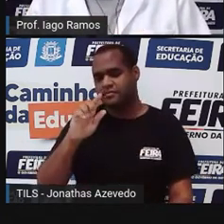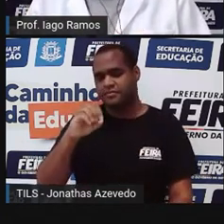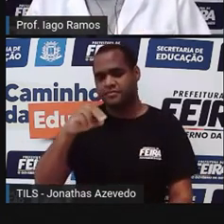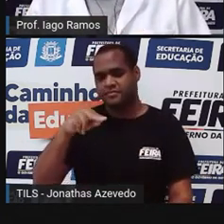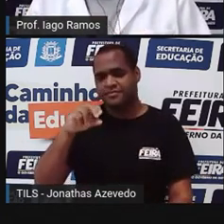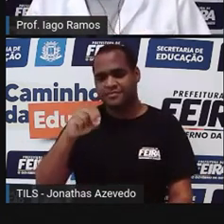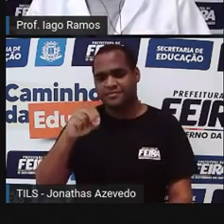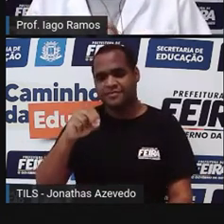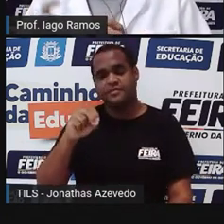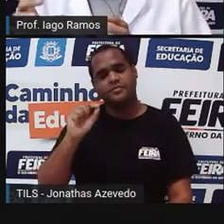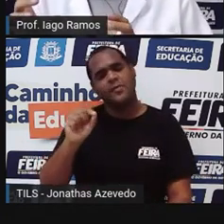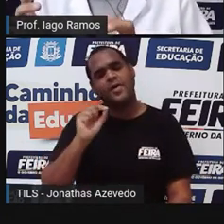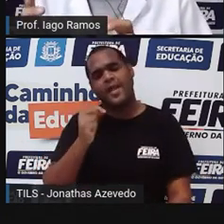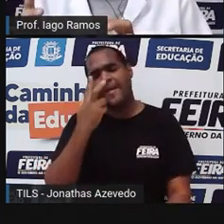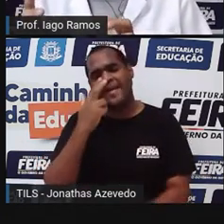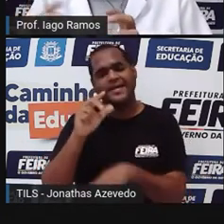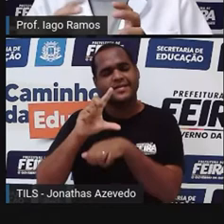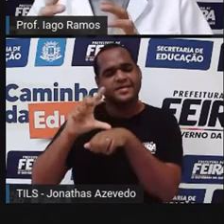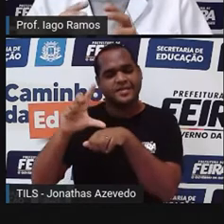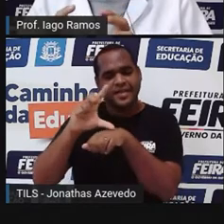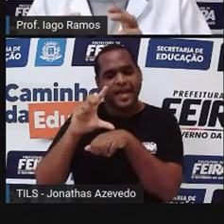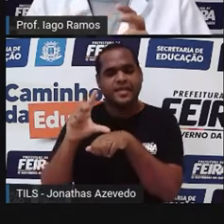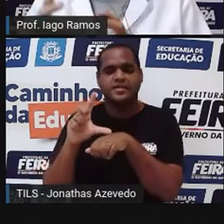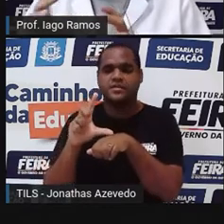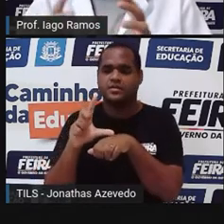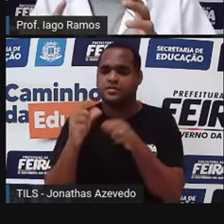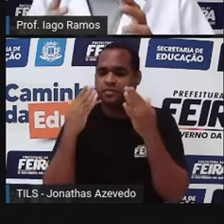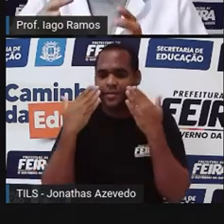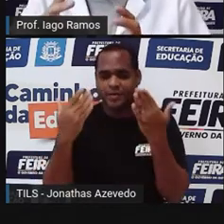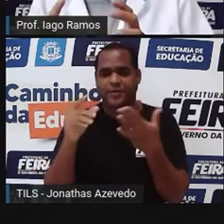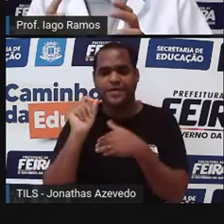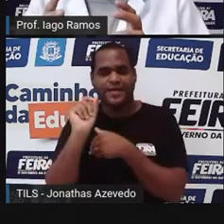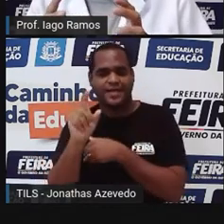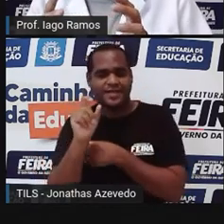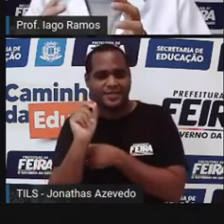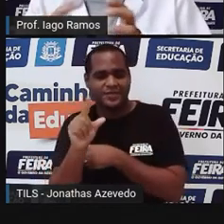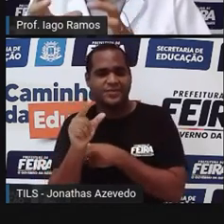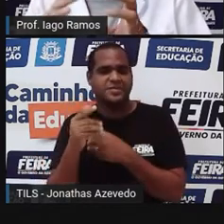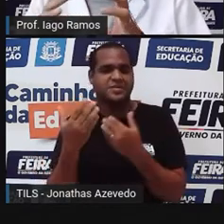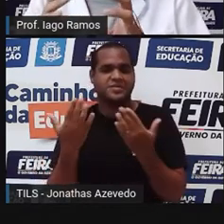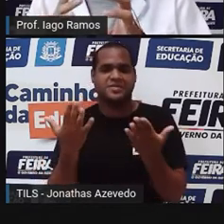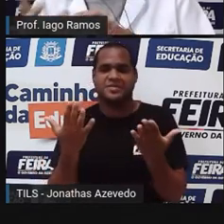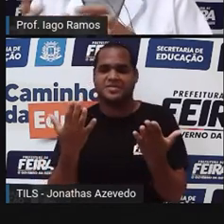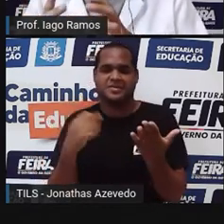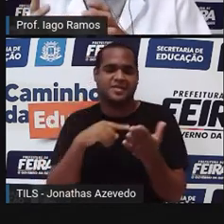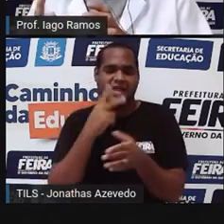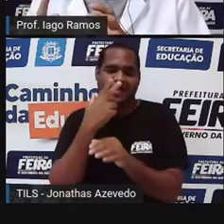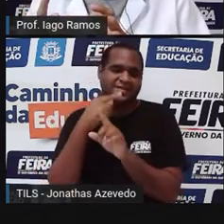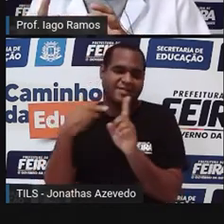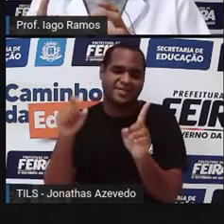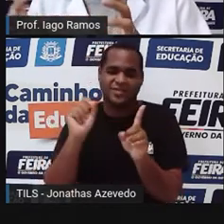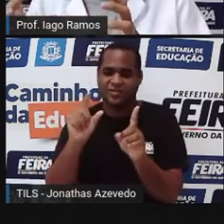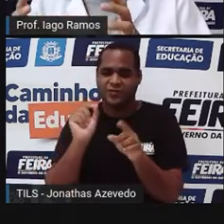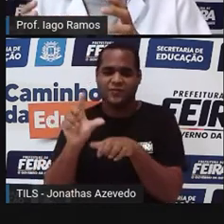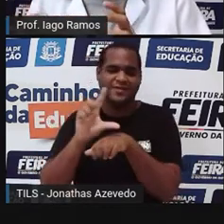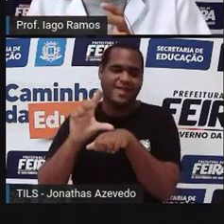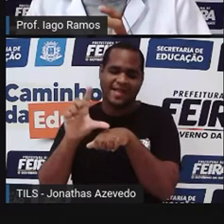está em lilás, né? Eu coloquei ali azul, às vezes, né? Meio azul, meio lilás.